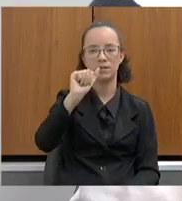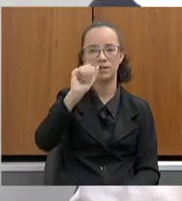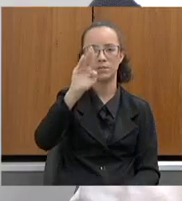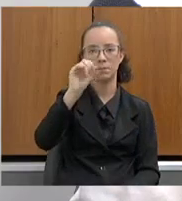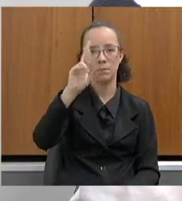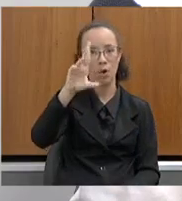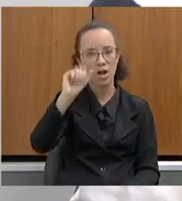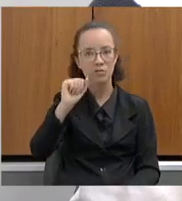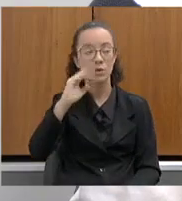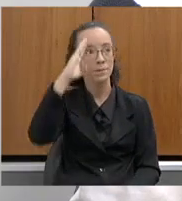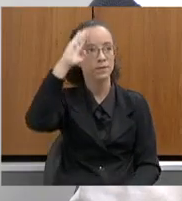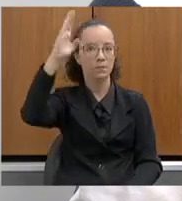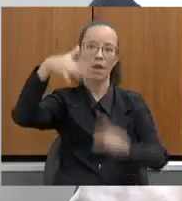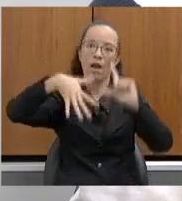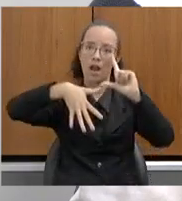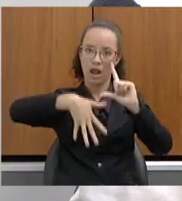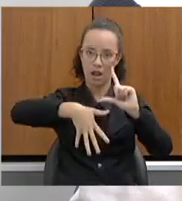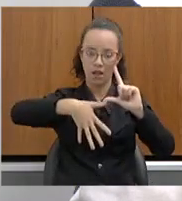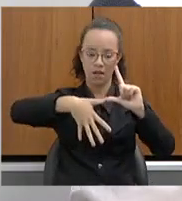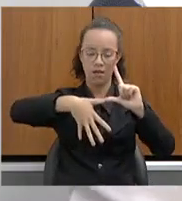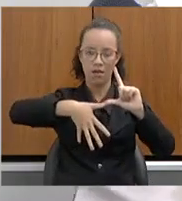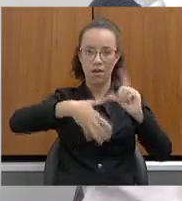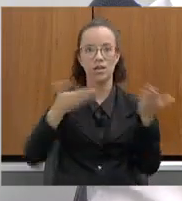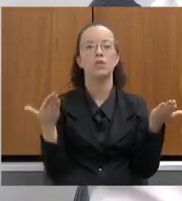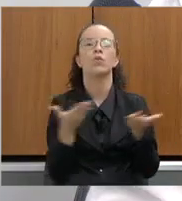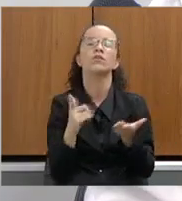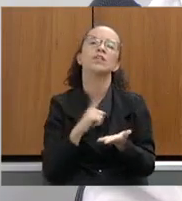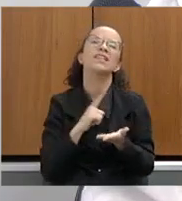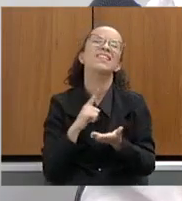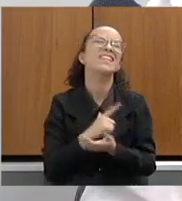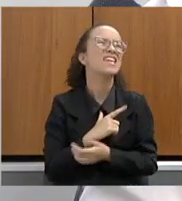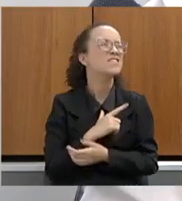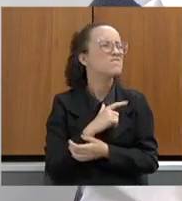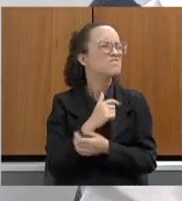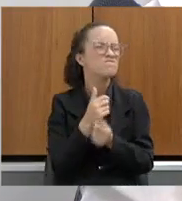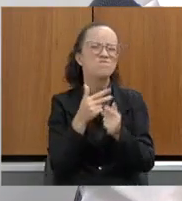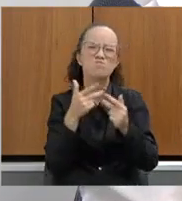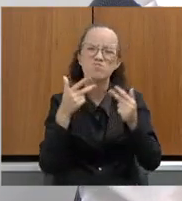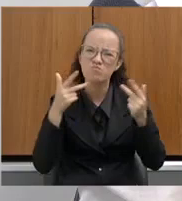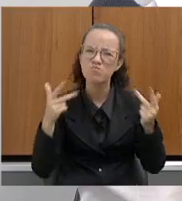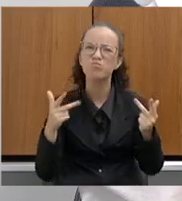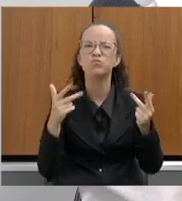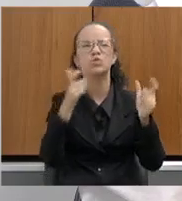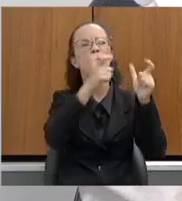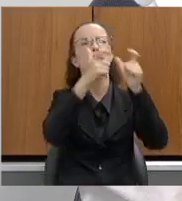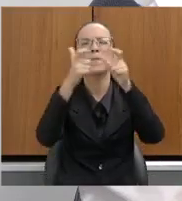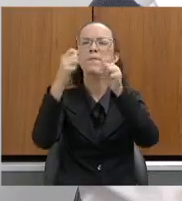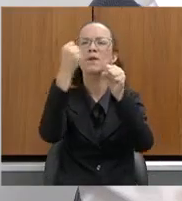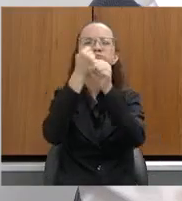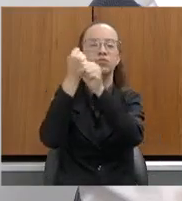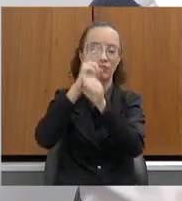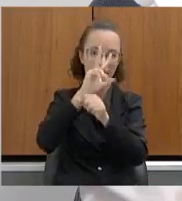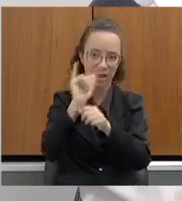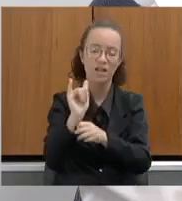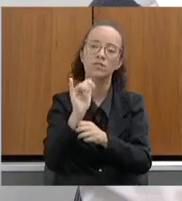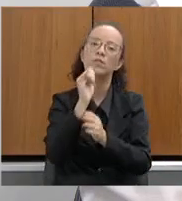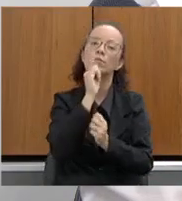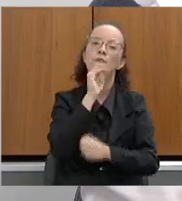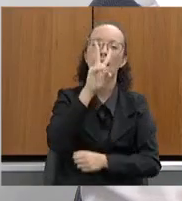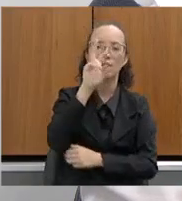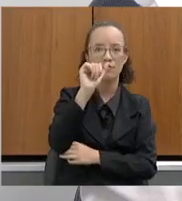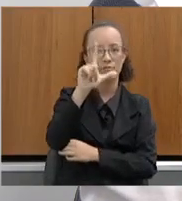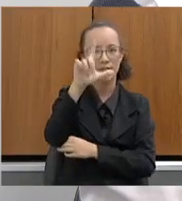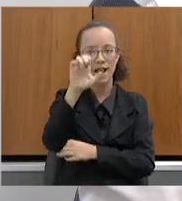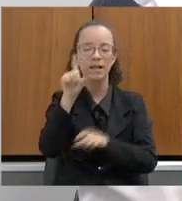e, hoje, nós temos outras grandes playas sendo construídas. Lá, a Vale, na